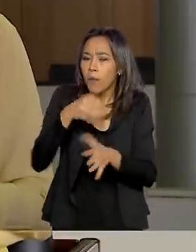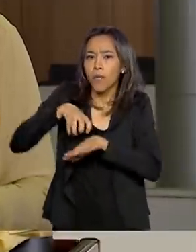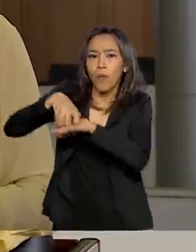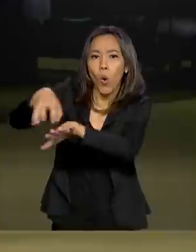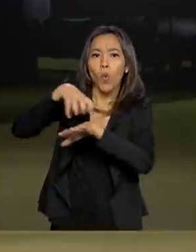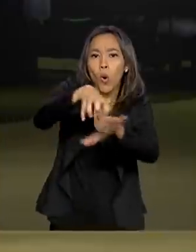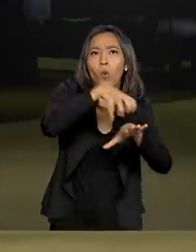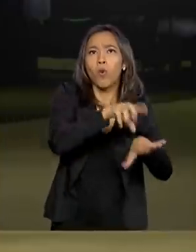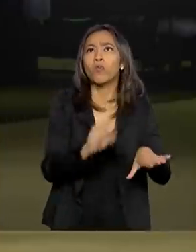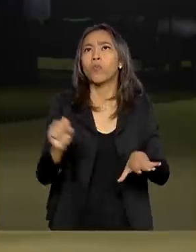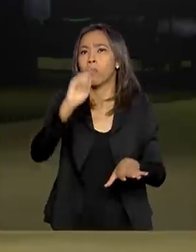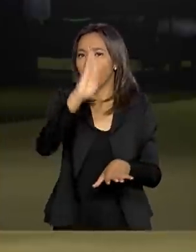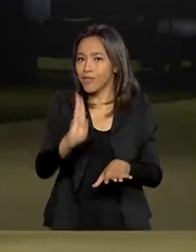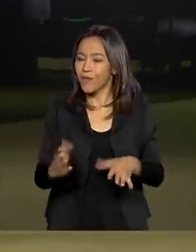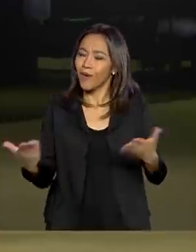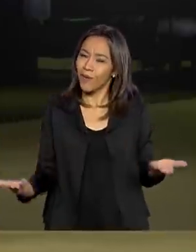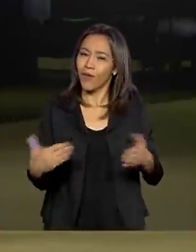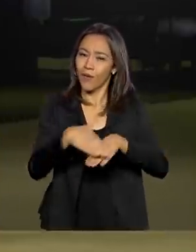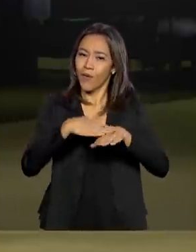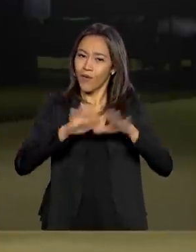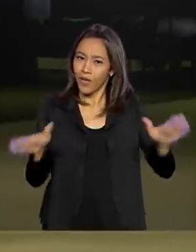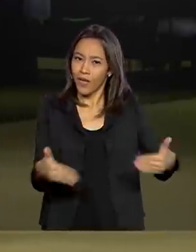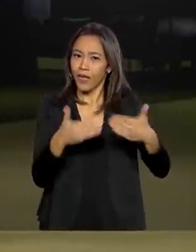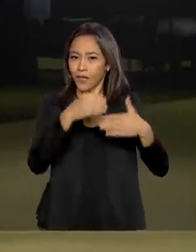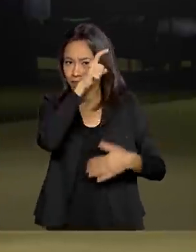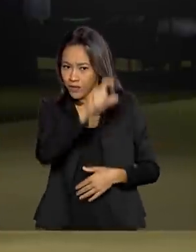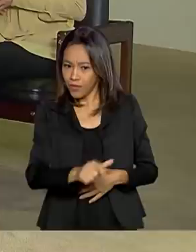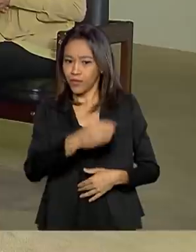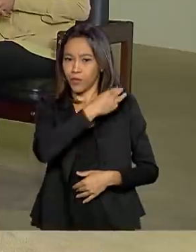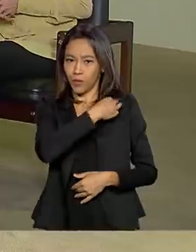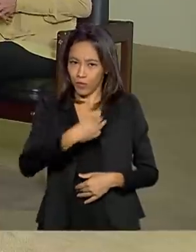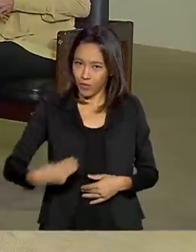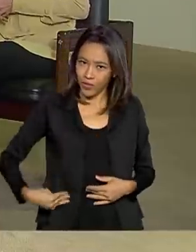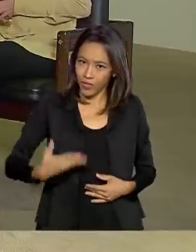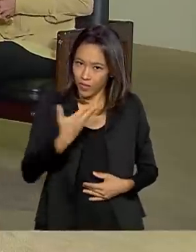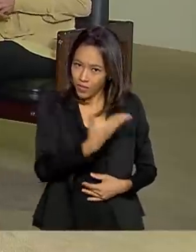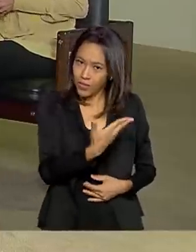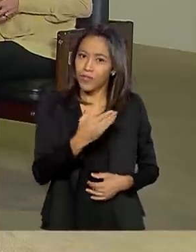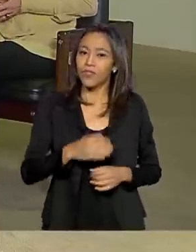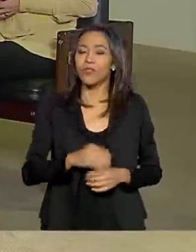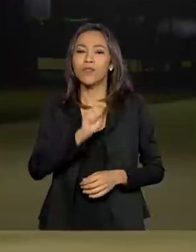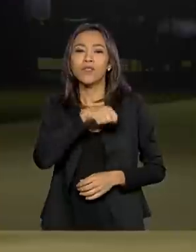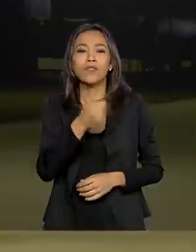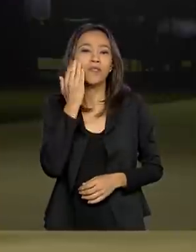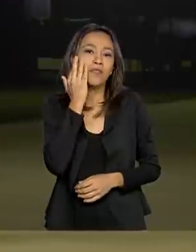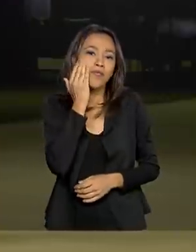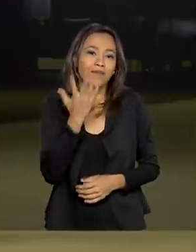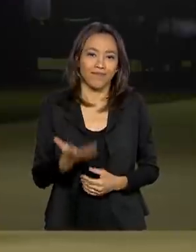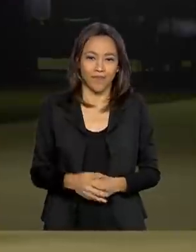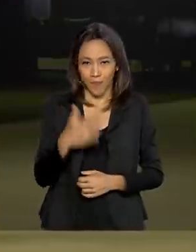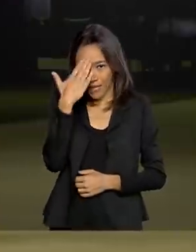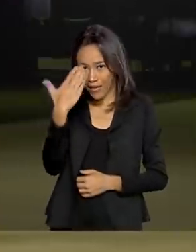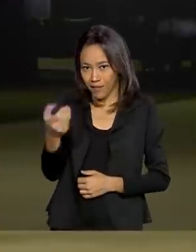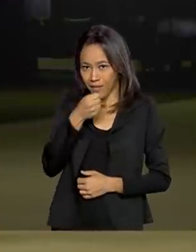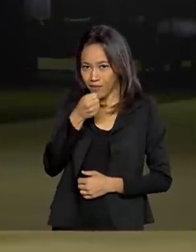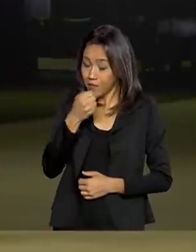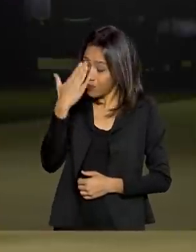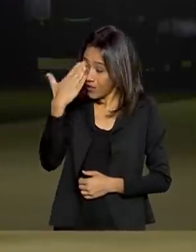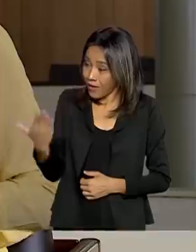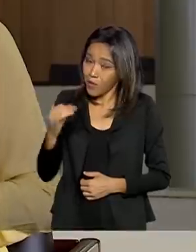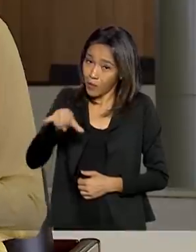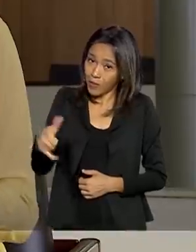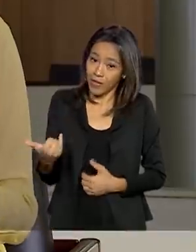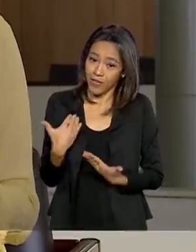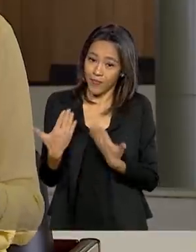eu converso agora com o ministro da Infraestrutura, Tarcísio Gomes de Freitas. Oi, ministro, obrigada pela entrevista. Obrigado a vocês pela oportunidade, boa